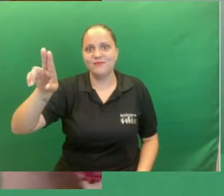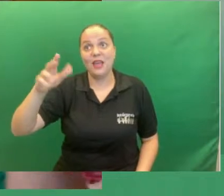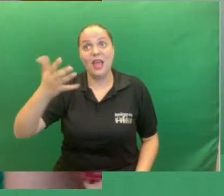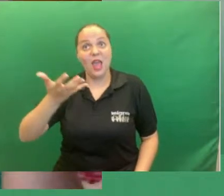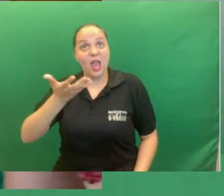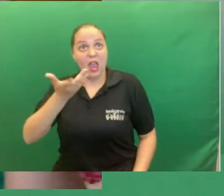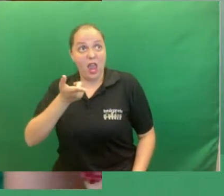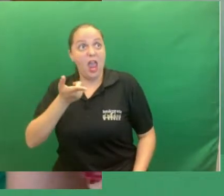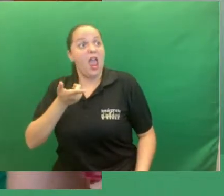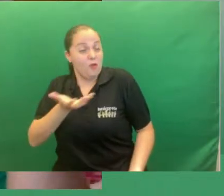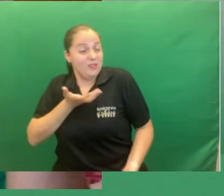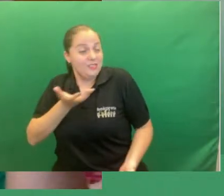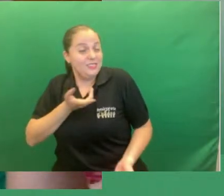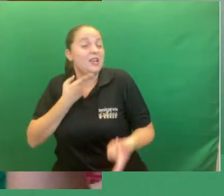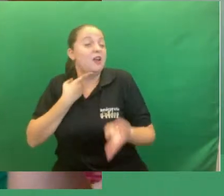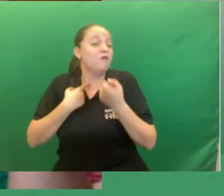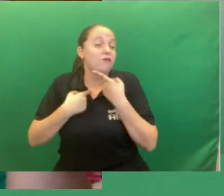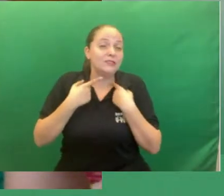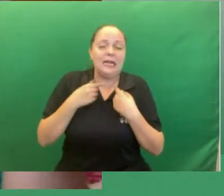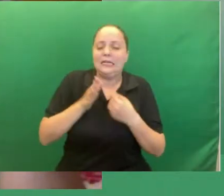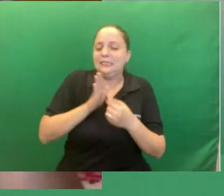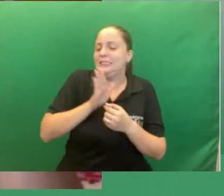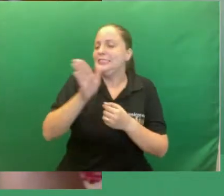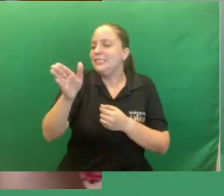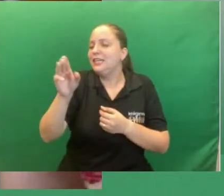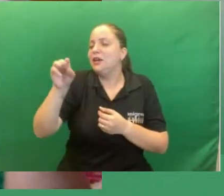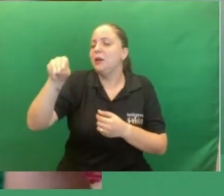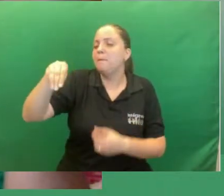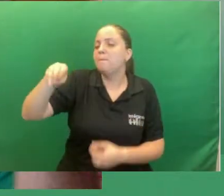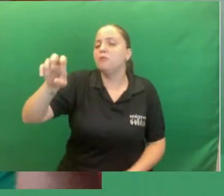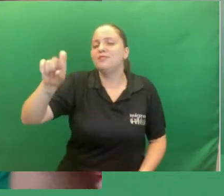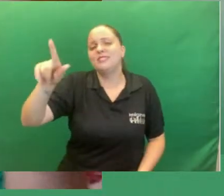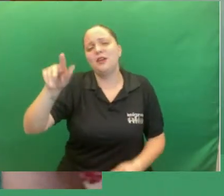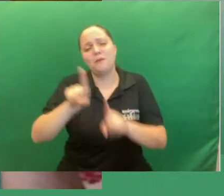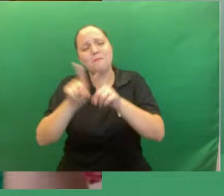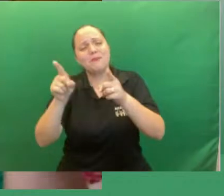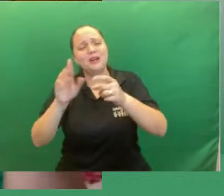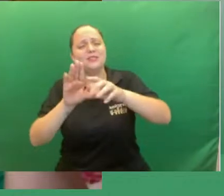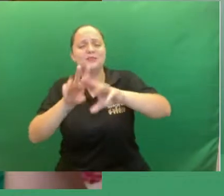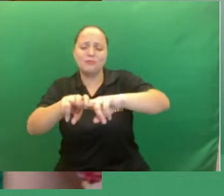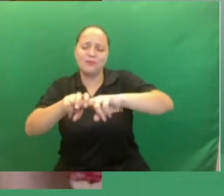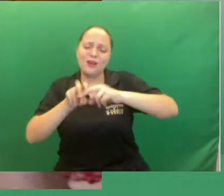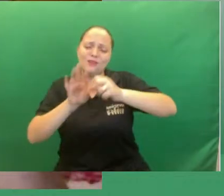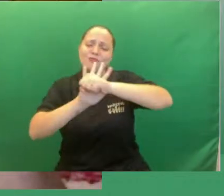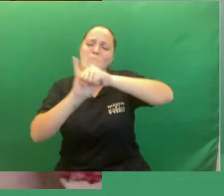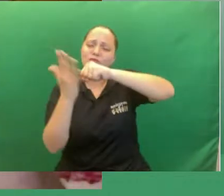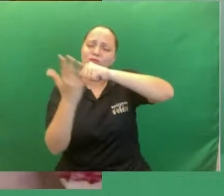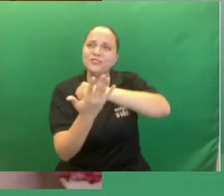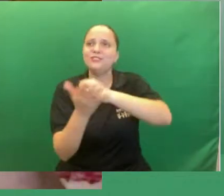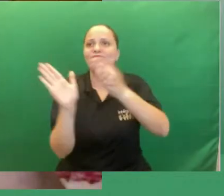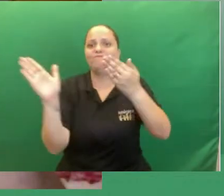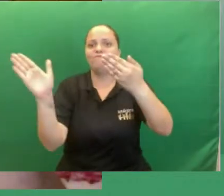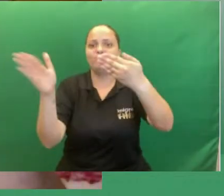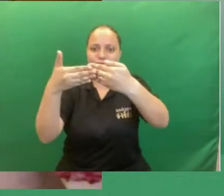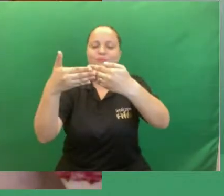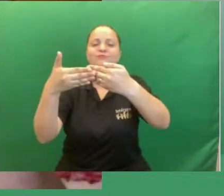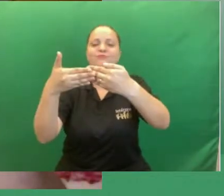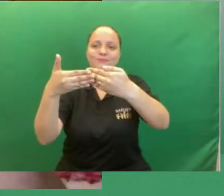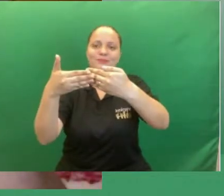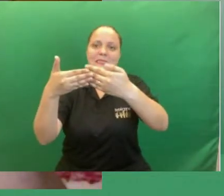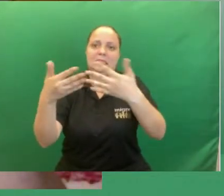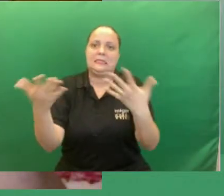esse museu só que devido às questões sanitárias o Covid eles fecharam para visitação então